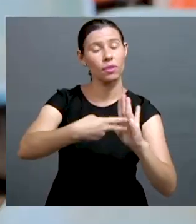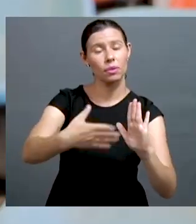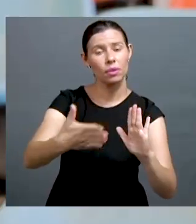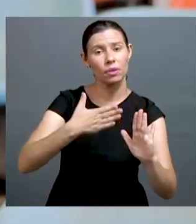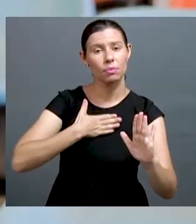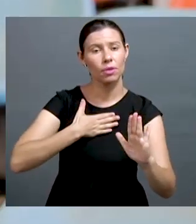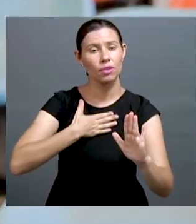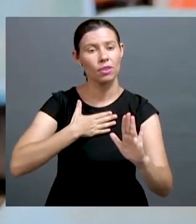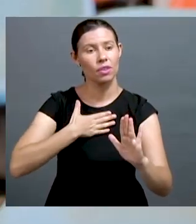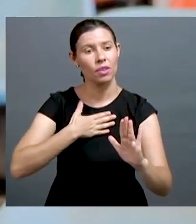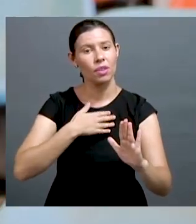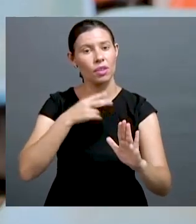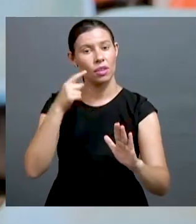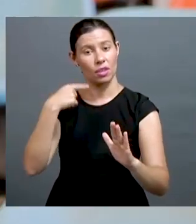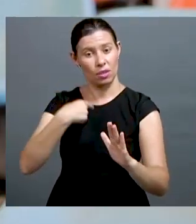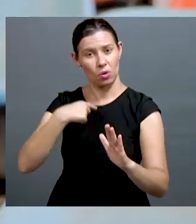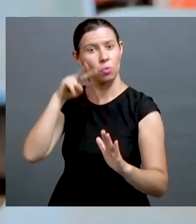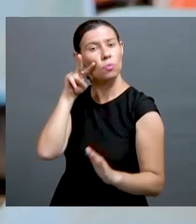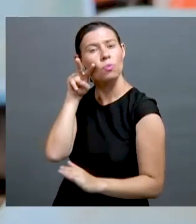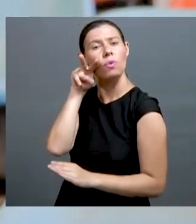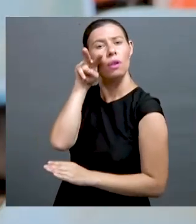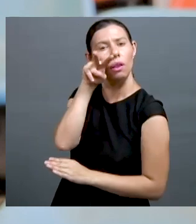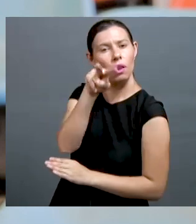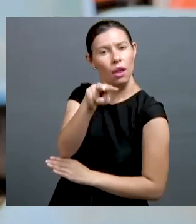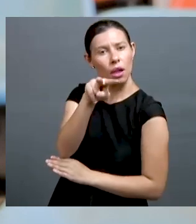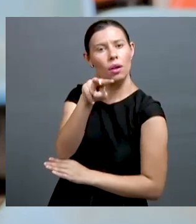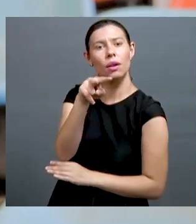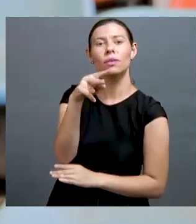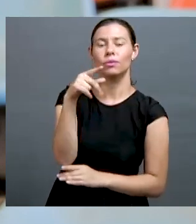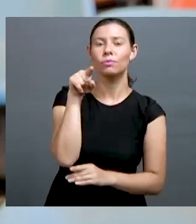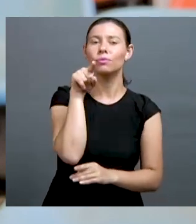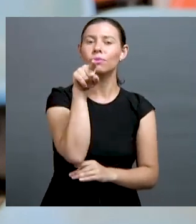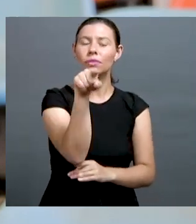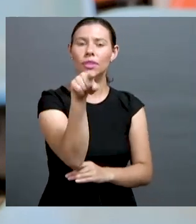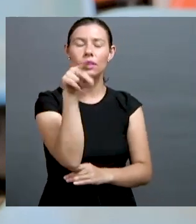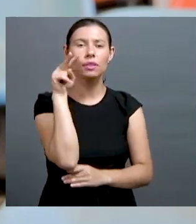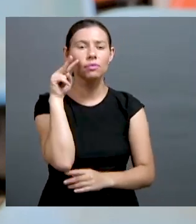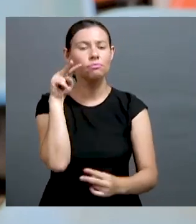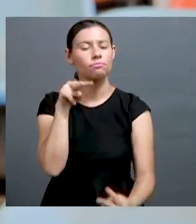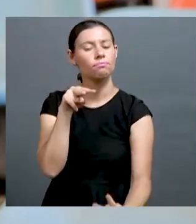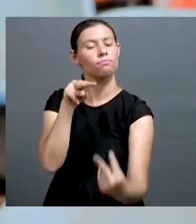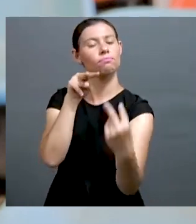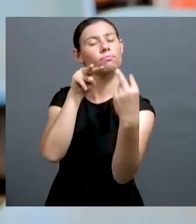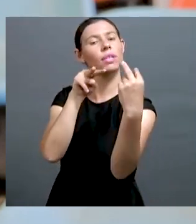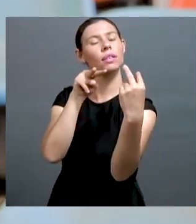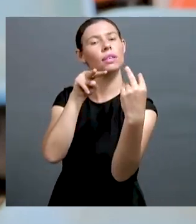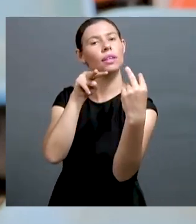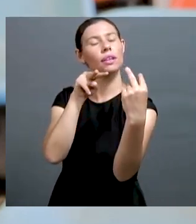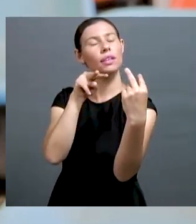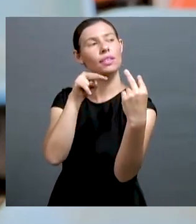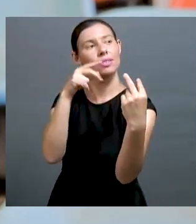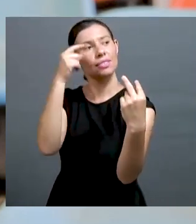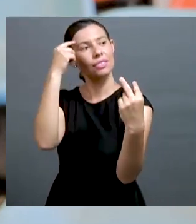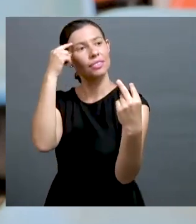O que significa para mim hoje poder te olhar e dizer assim, o Em Cima do Salto